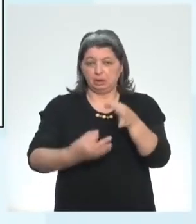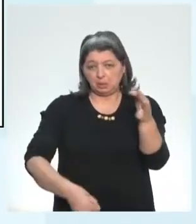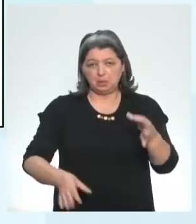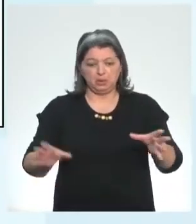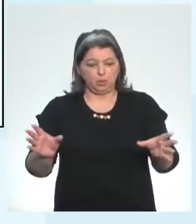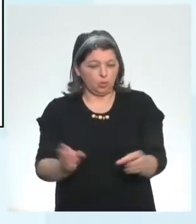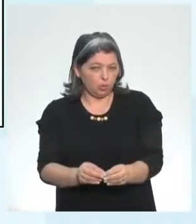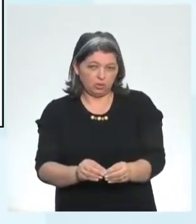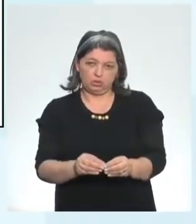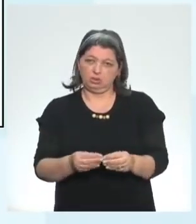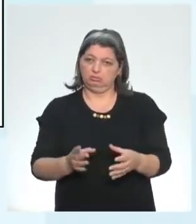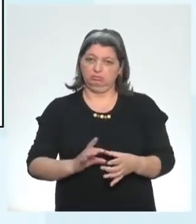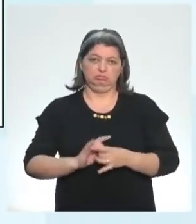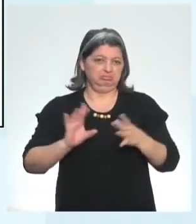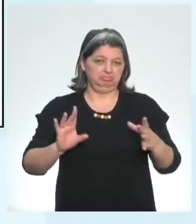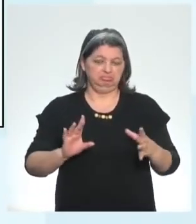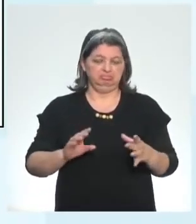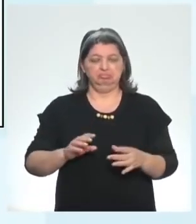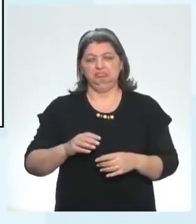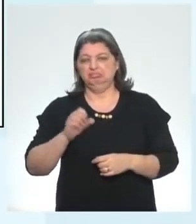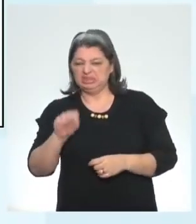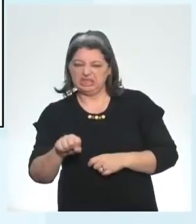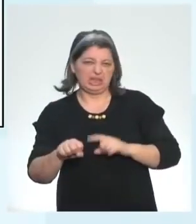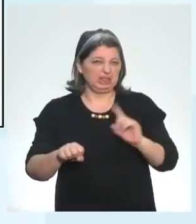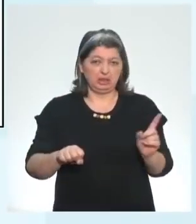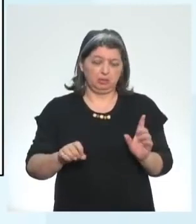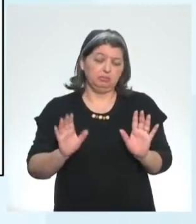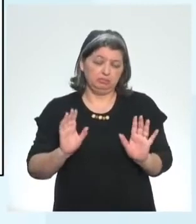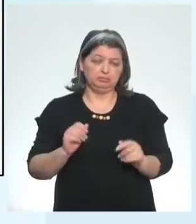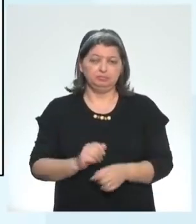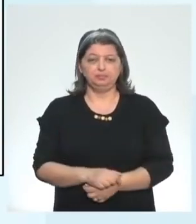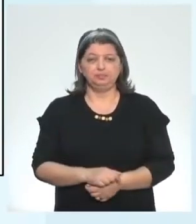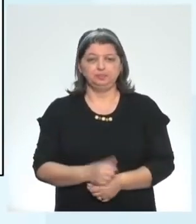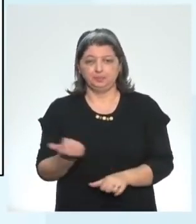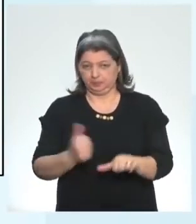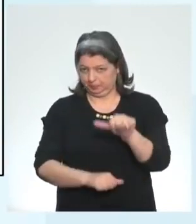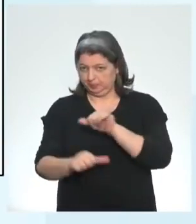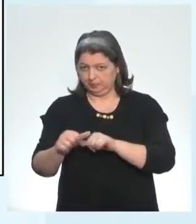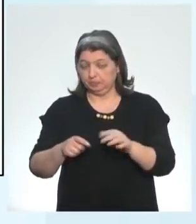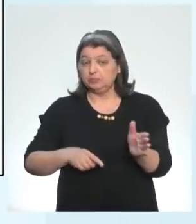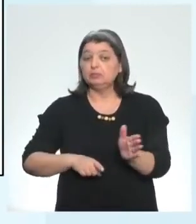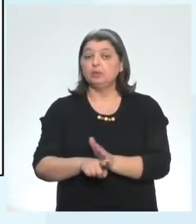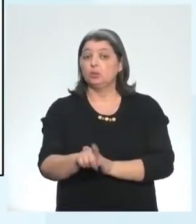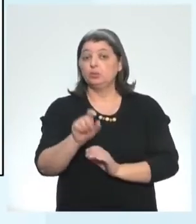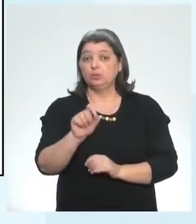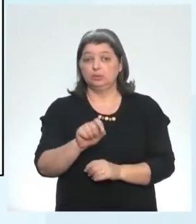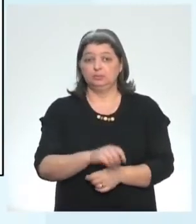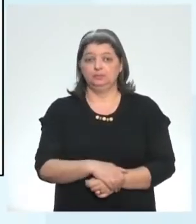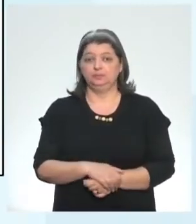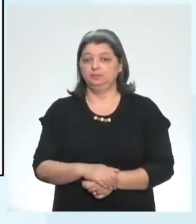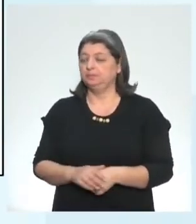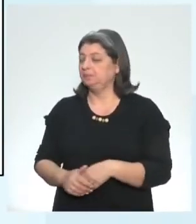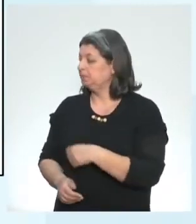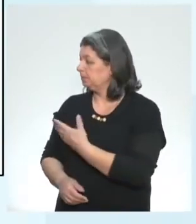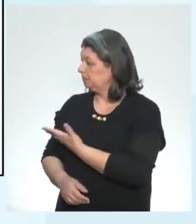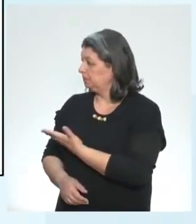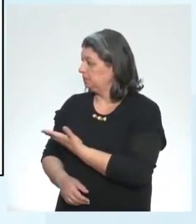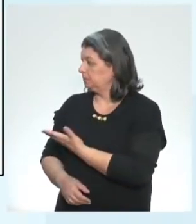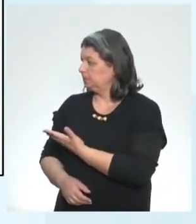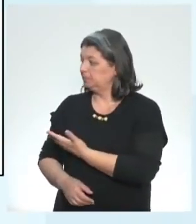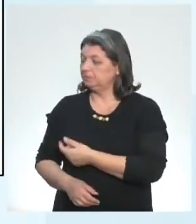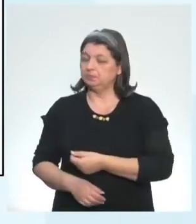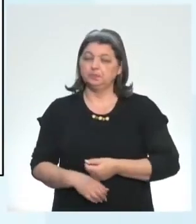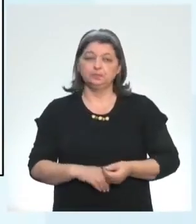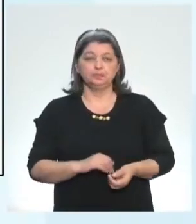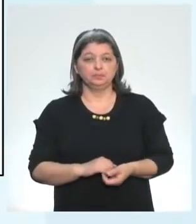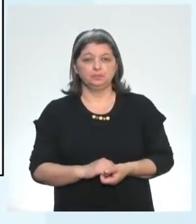curta, afirmativa negativa. Tudo bem? Vou mudar aqui para vocês. E a pergunta é essa. Have you ever written any scripts